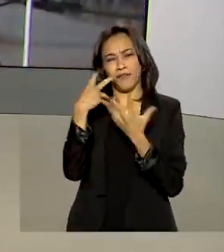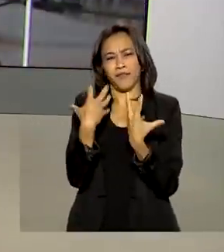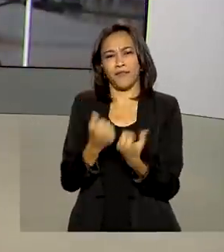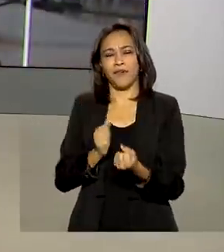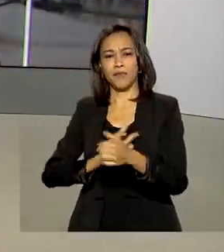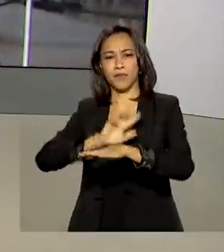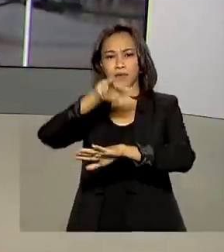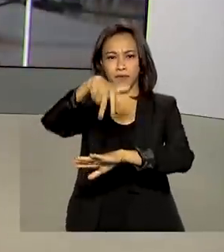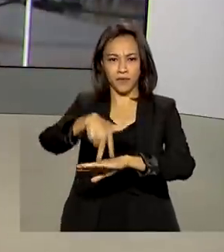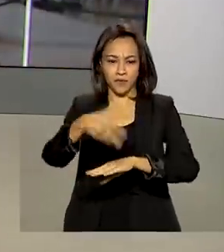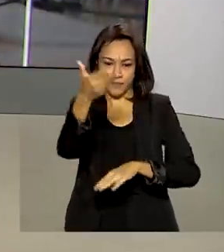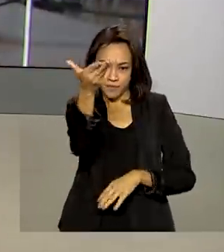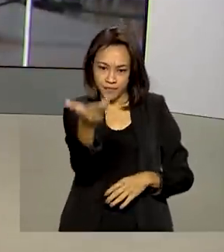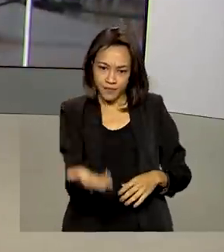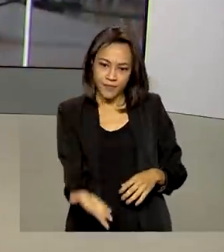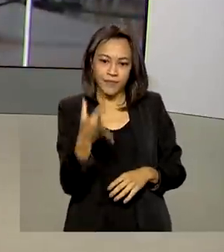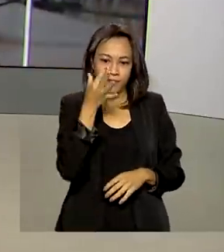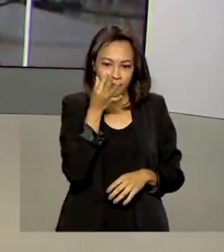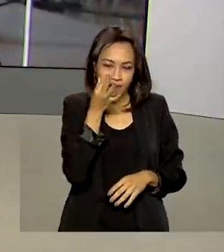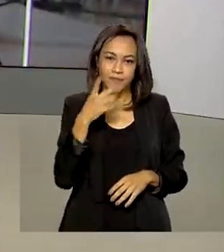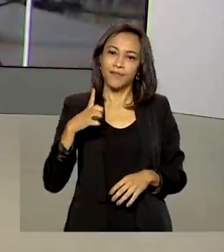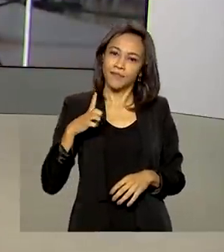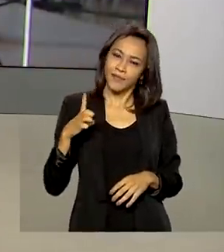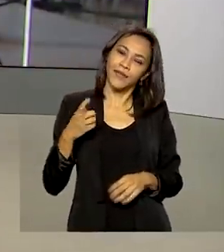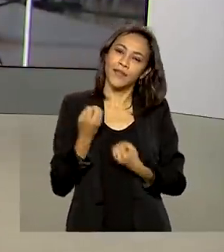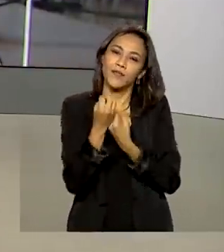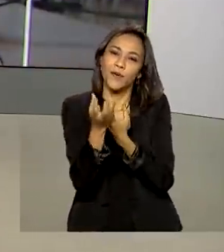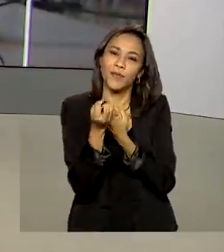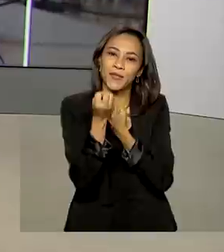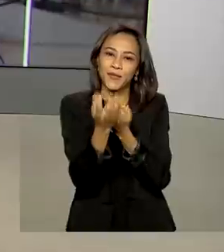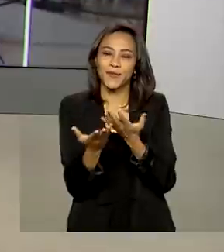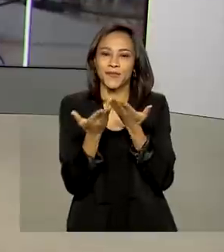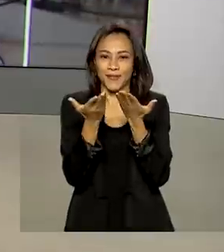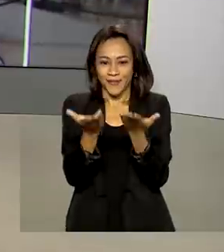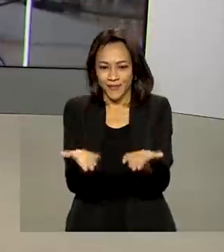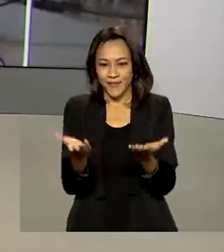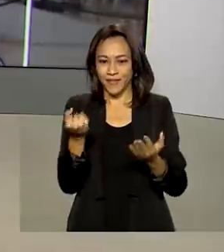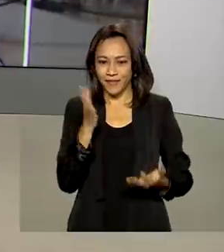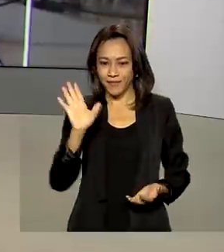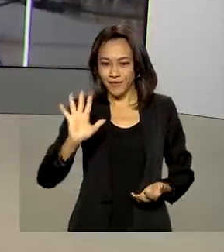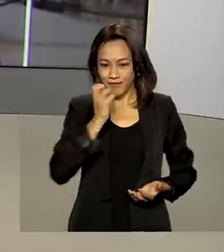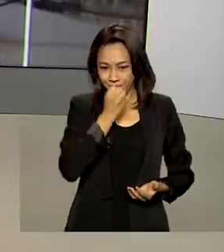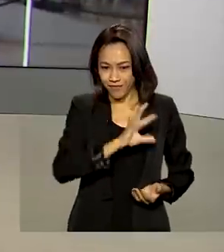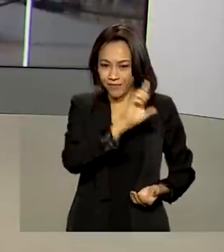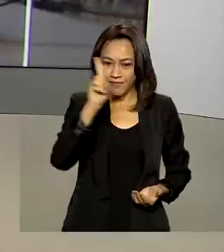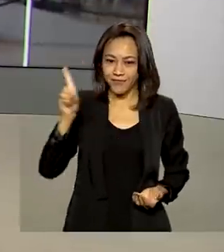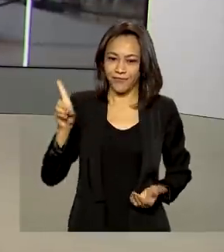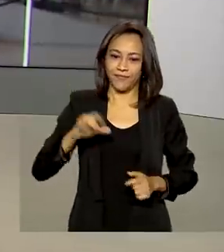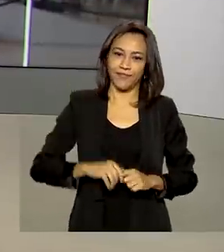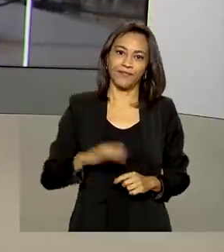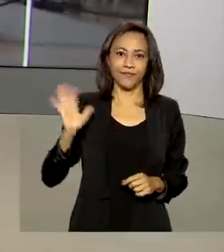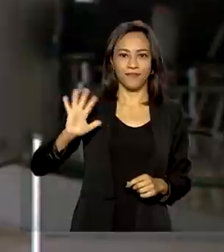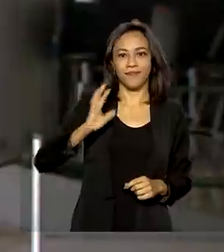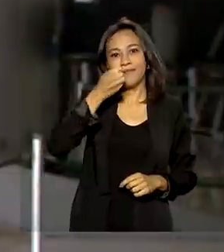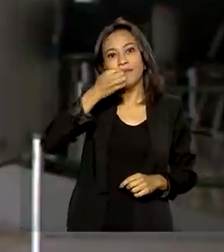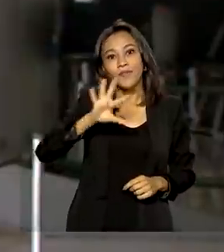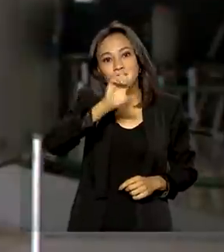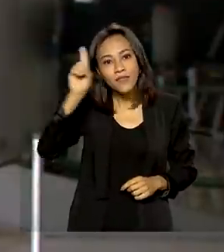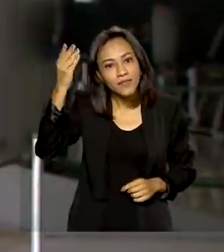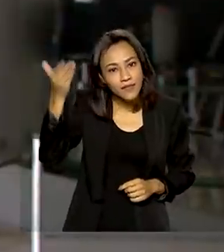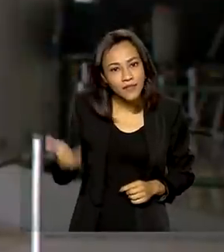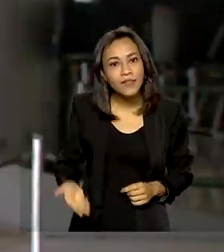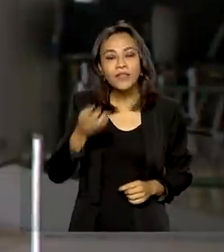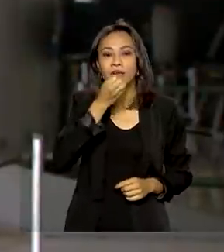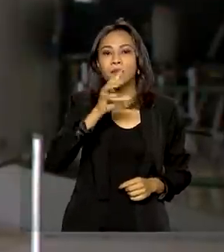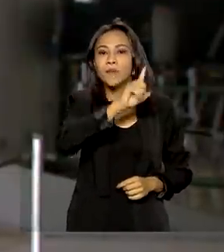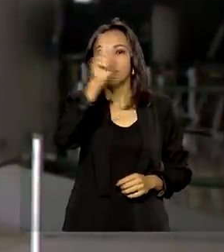Palácio do Planalto. O repórter Glauco de Queiroz traz as informações ao vivo para a gente. Glauco, bom dia. Olá, Renata. Bom dia para você.